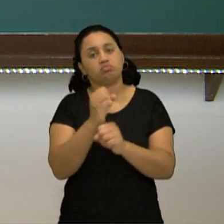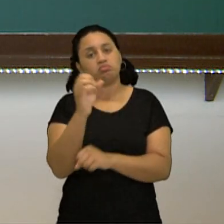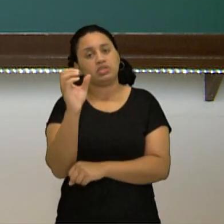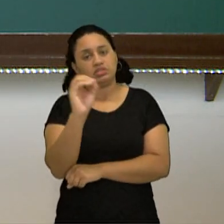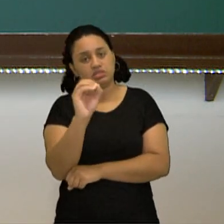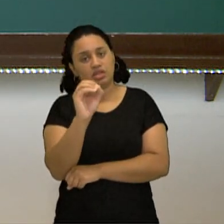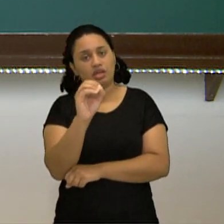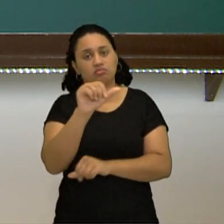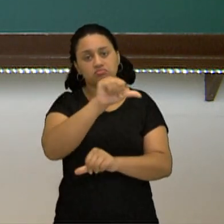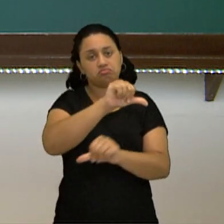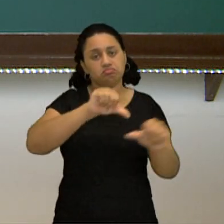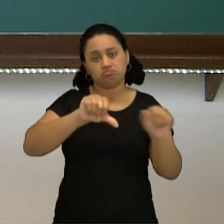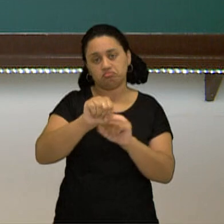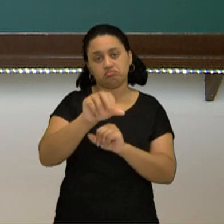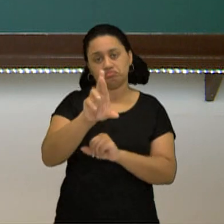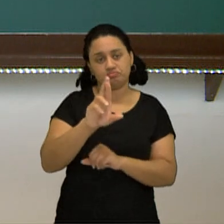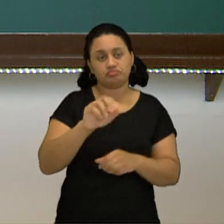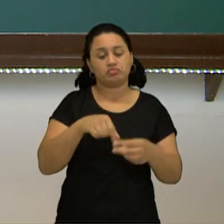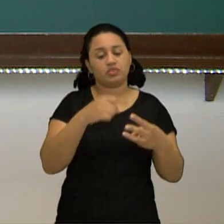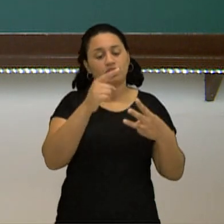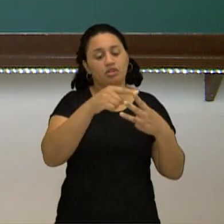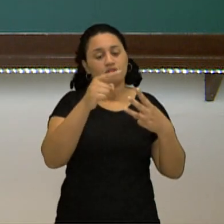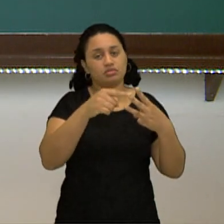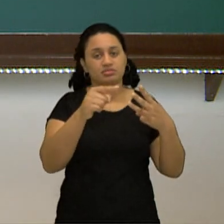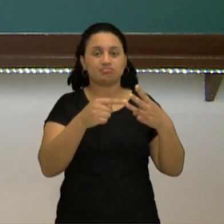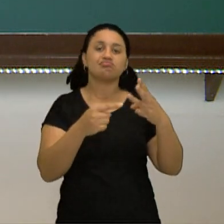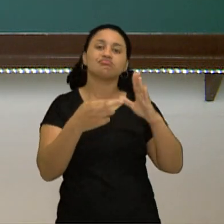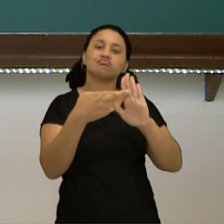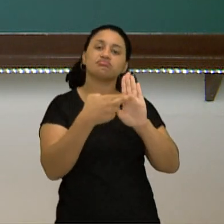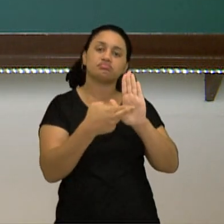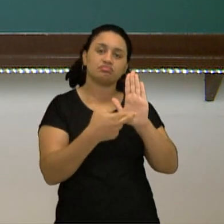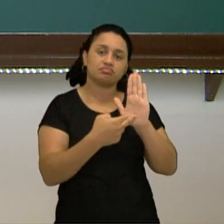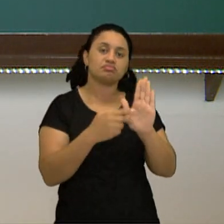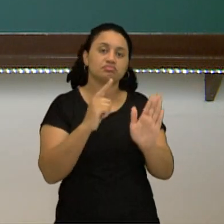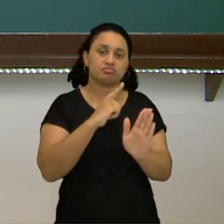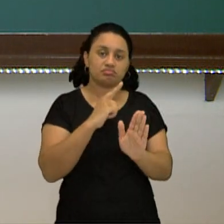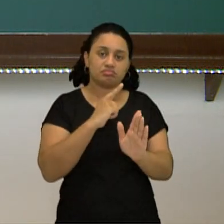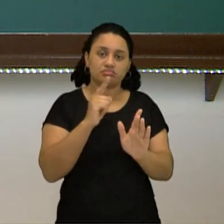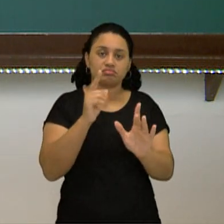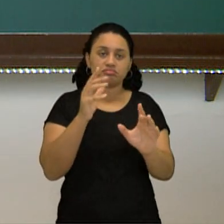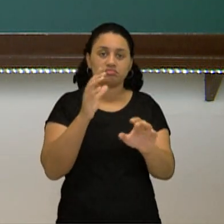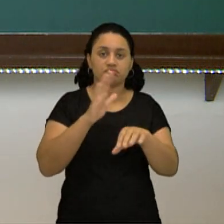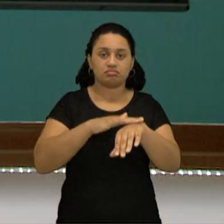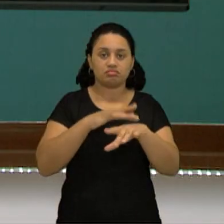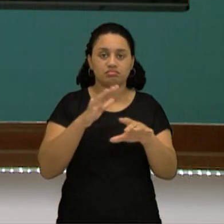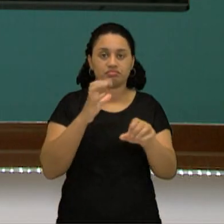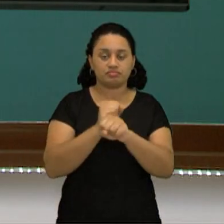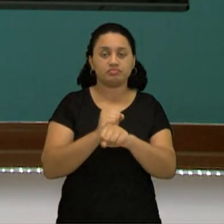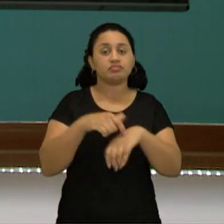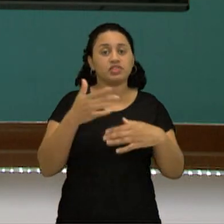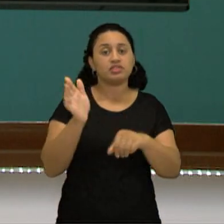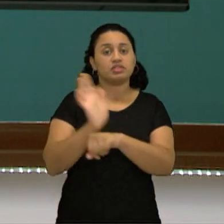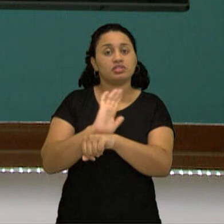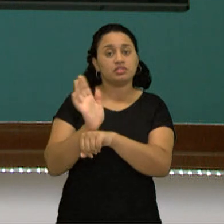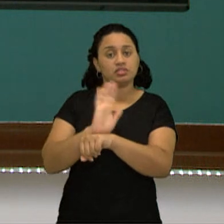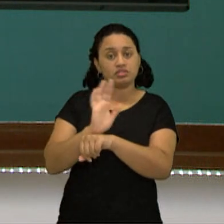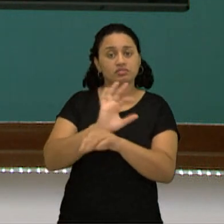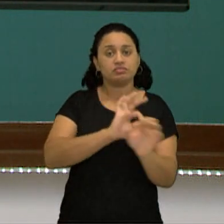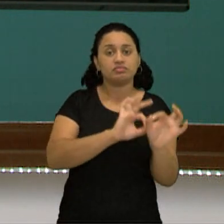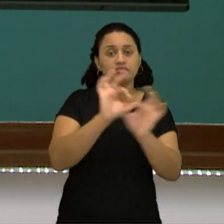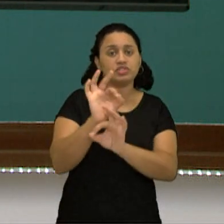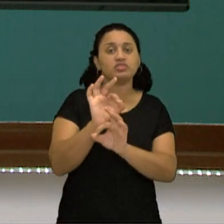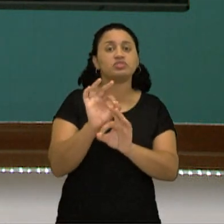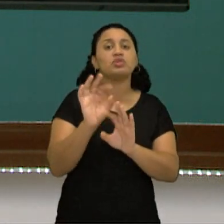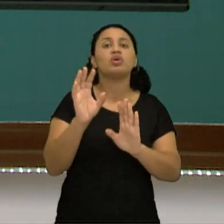associativa, a gente tem a propriedade comutativa e a propriedade do elemento neutro. Nesse vídeo, nós